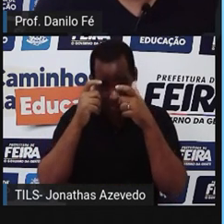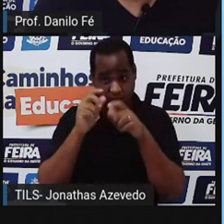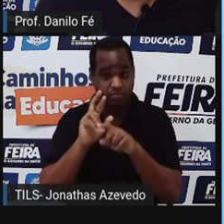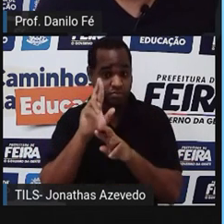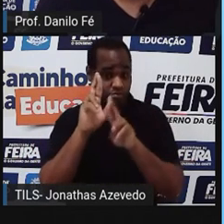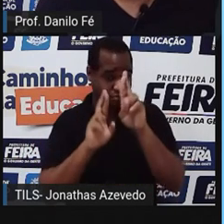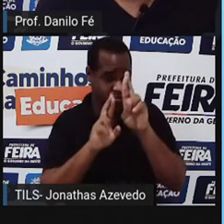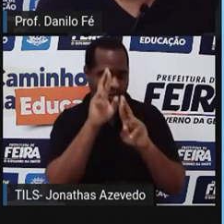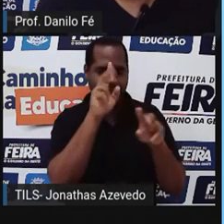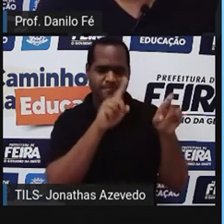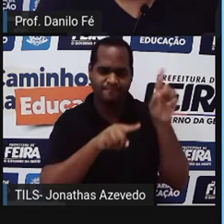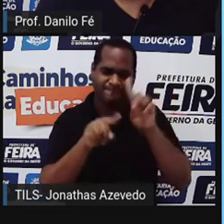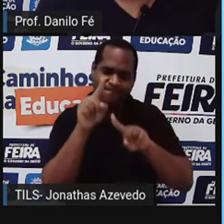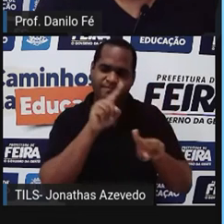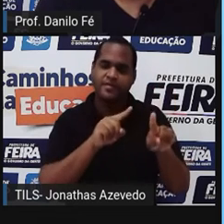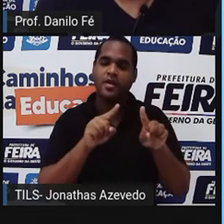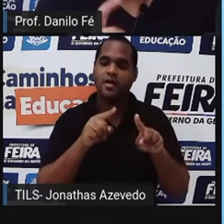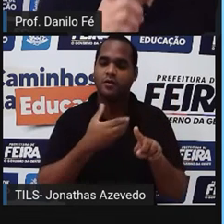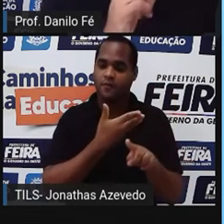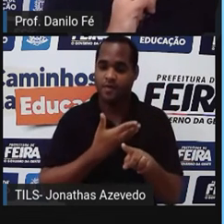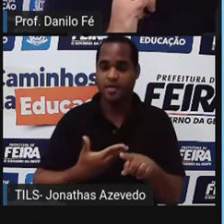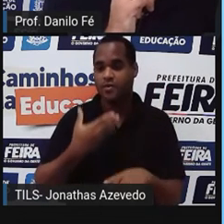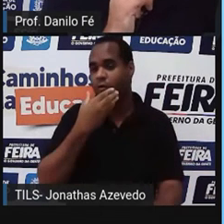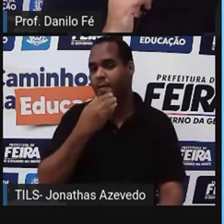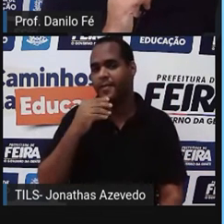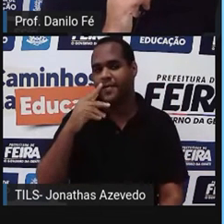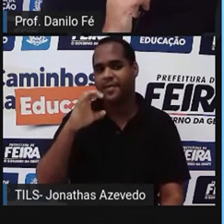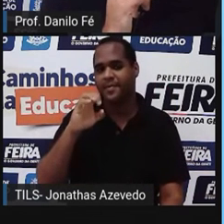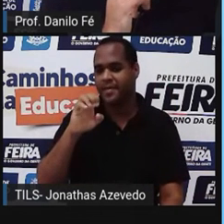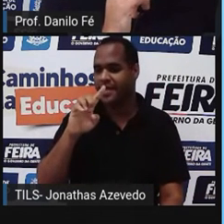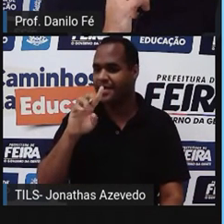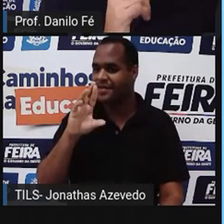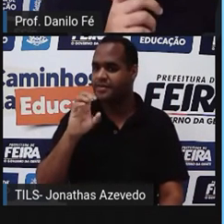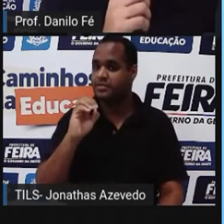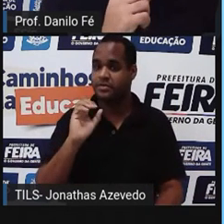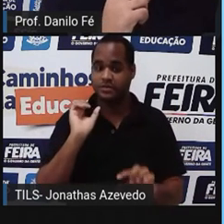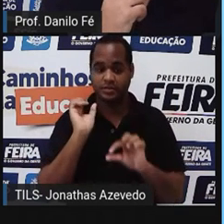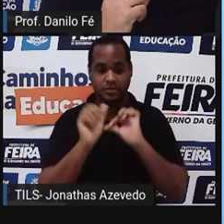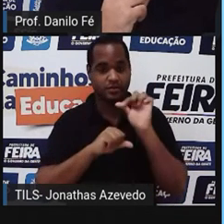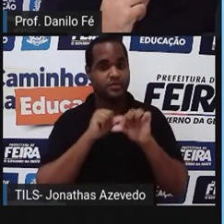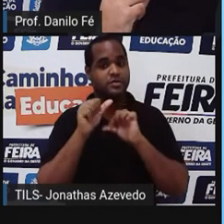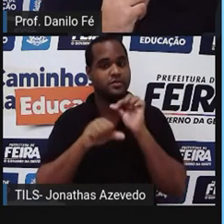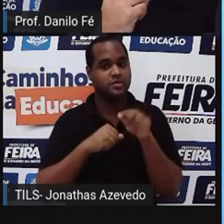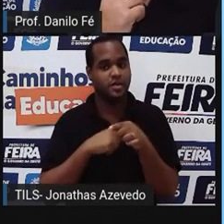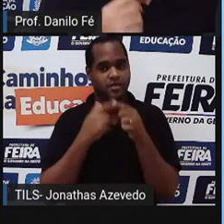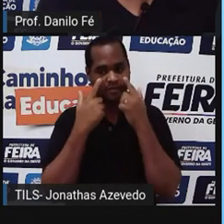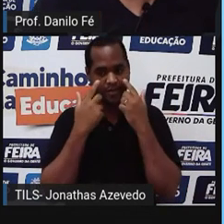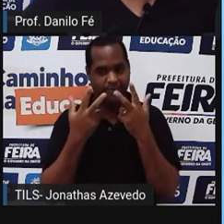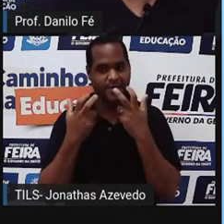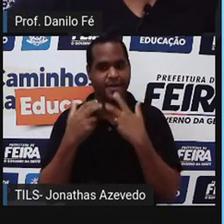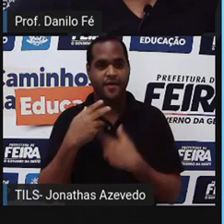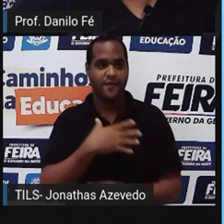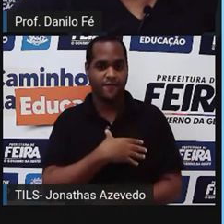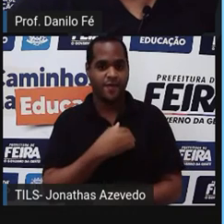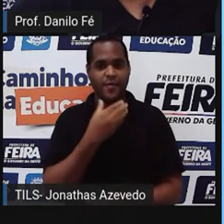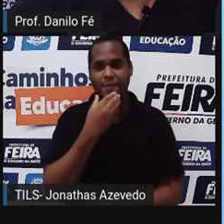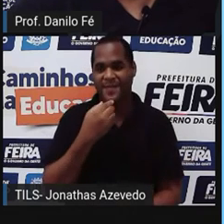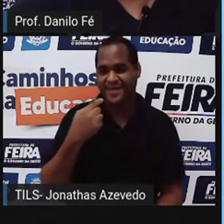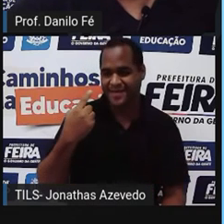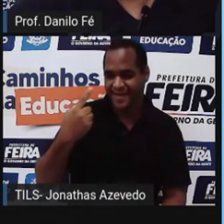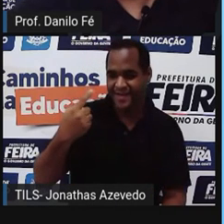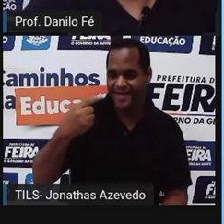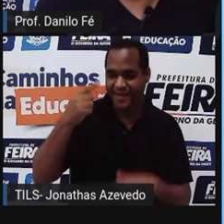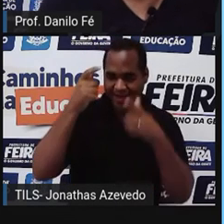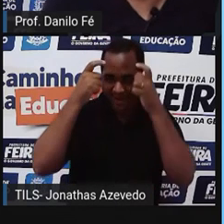governado por Pedro. E aí tem até uma contradição, que não sei se vocês notaram. O filho do rei de Portugal,